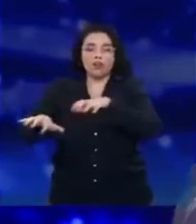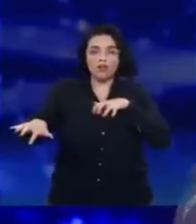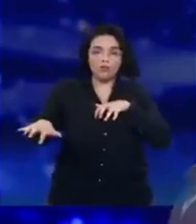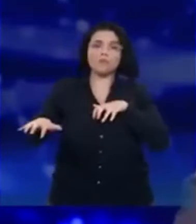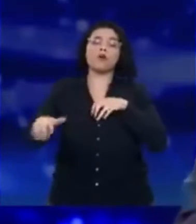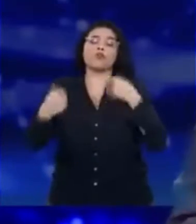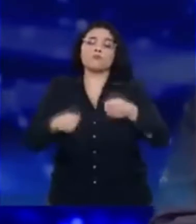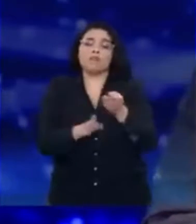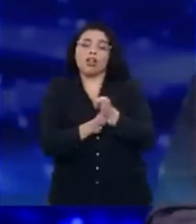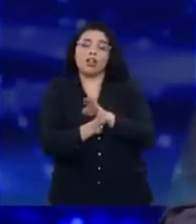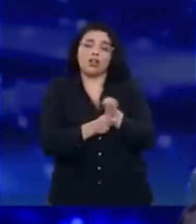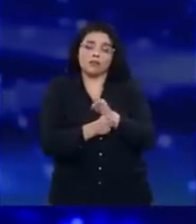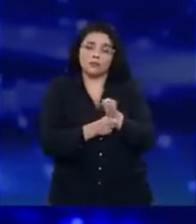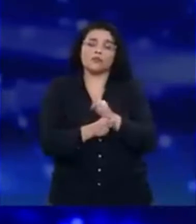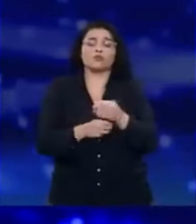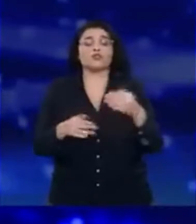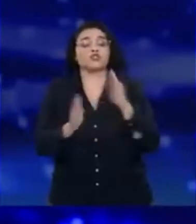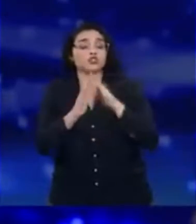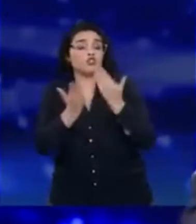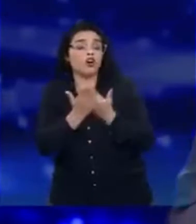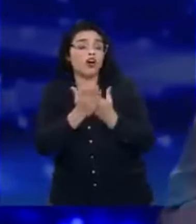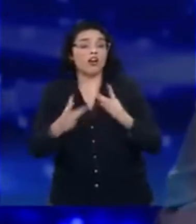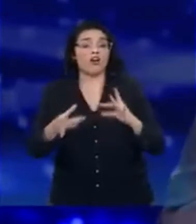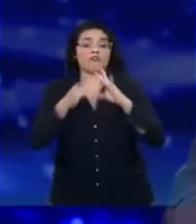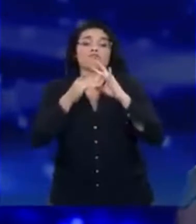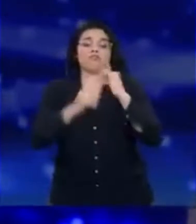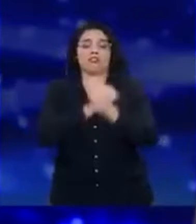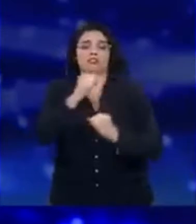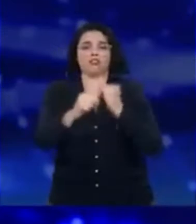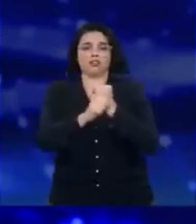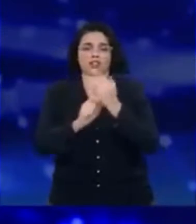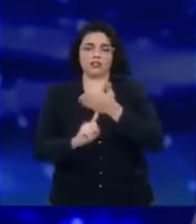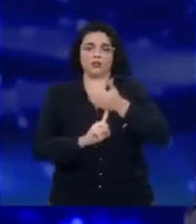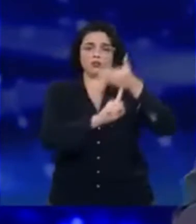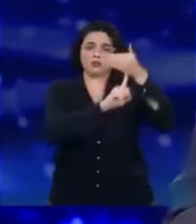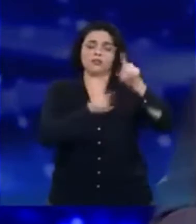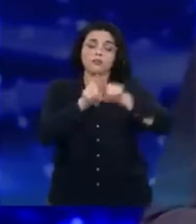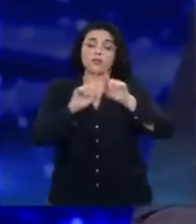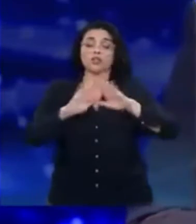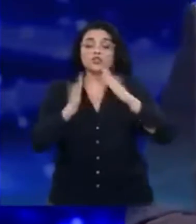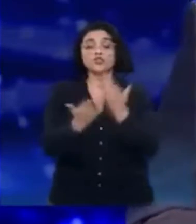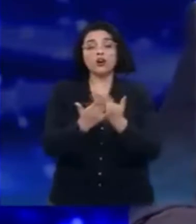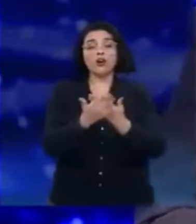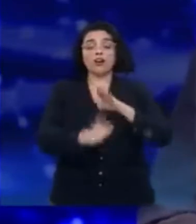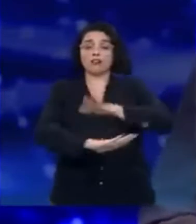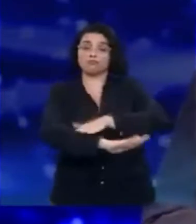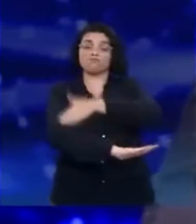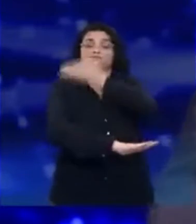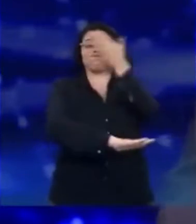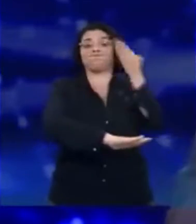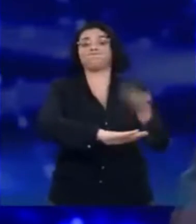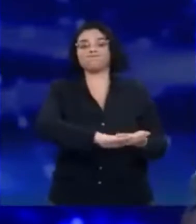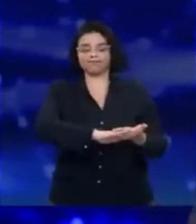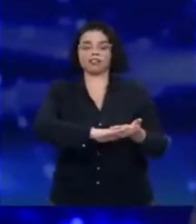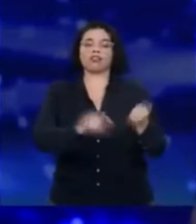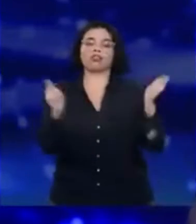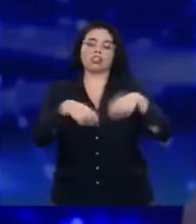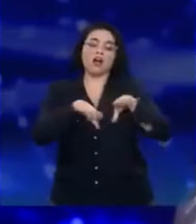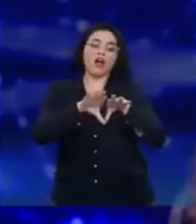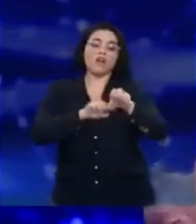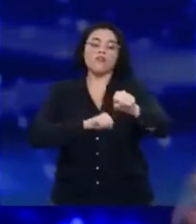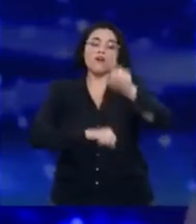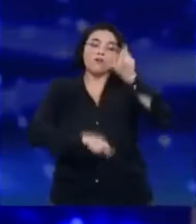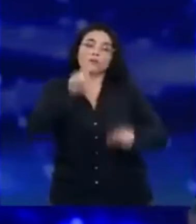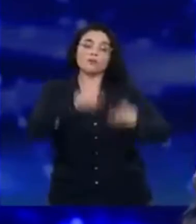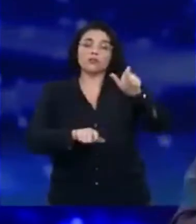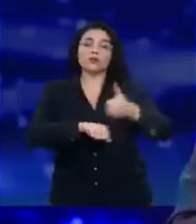conectadas. Além disso, o ensino profissionalizante, a escola de tempo integral é fundamental para que a gente forme profissionais e